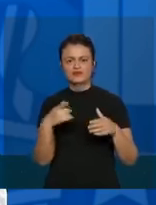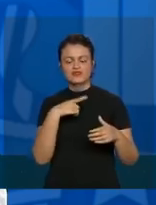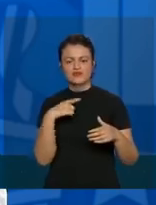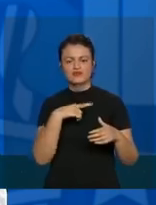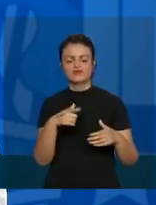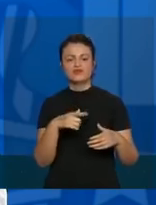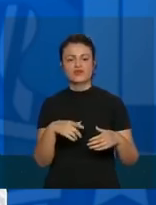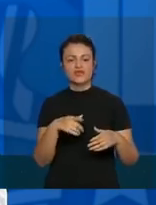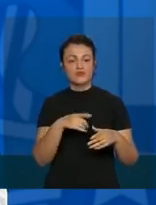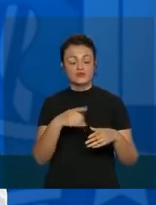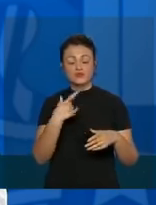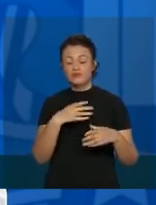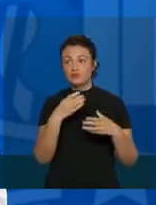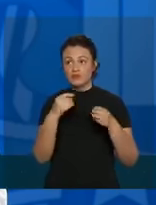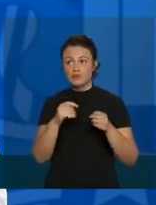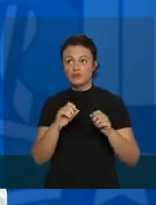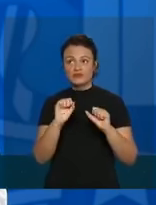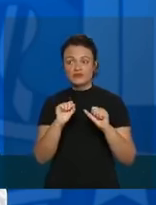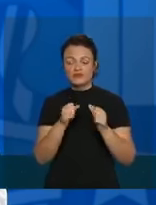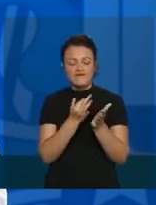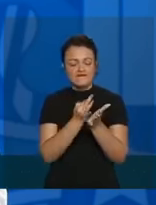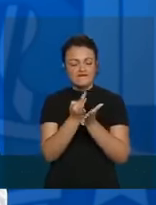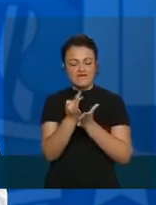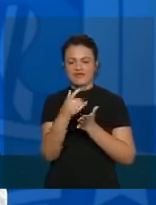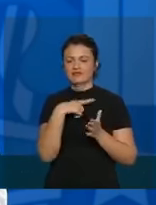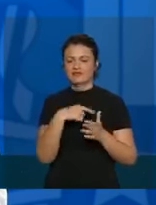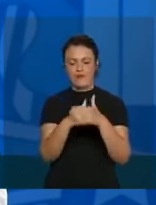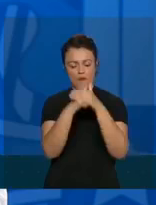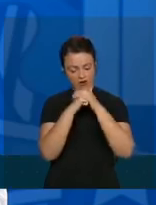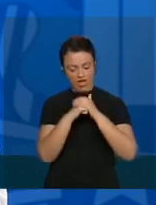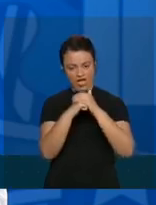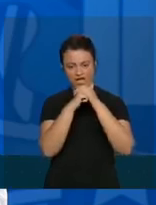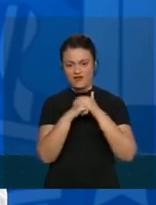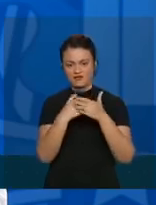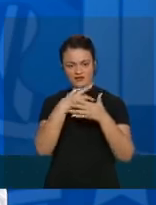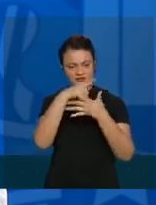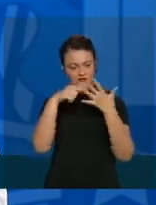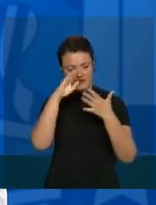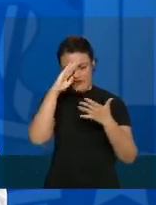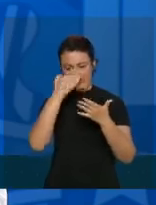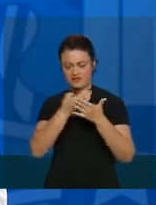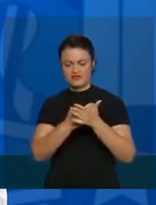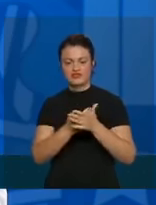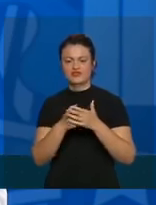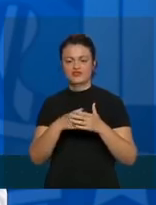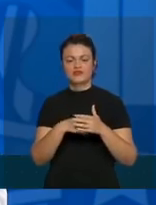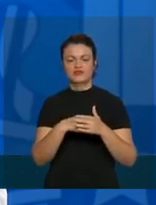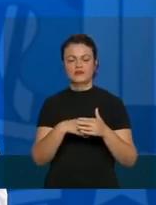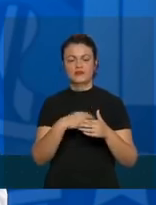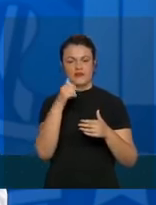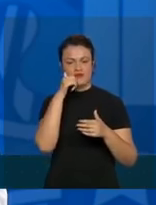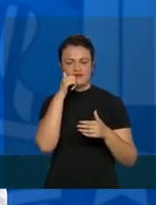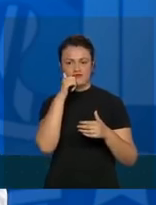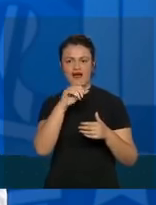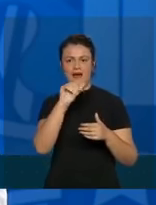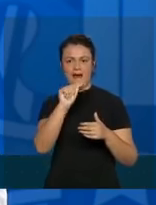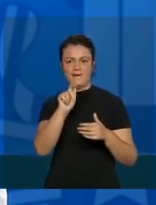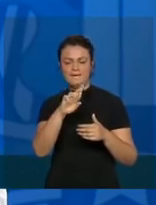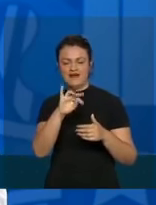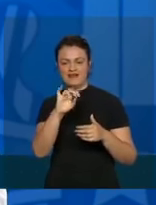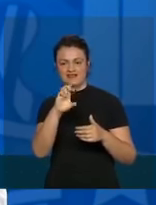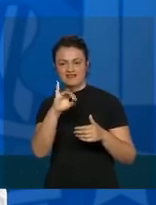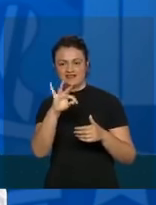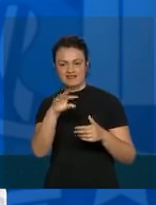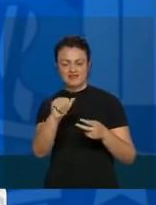eu sou muito devoto, eu rezo para os meus santos todos, para a Nossa Senhora Aparecida, sou